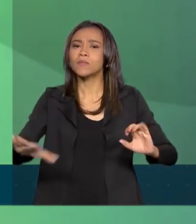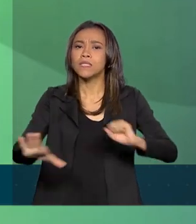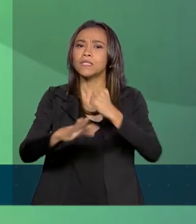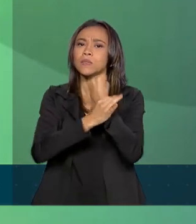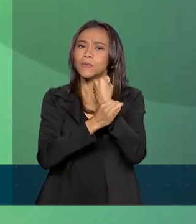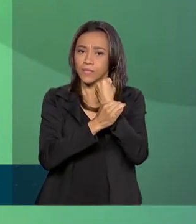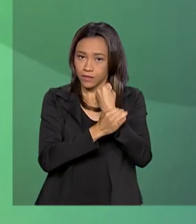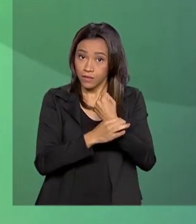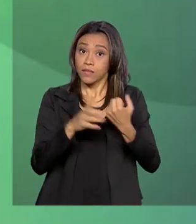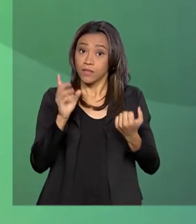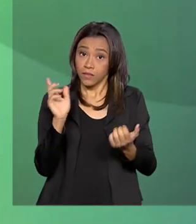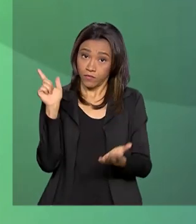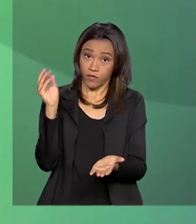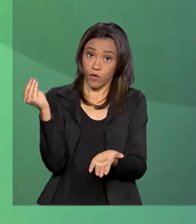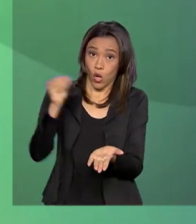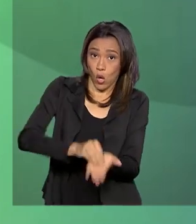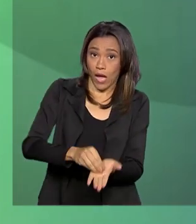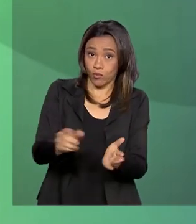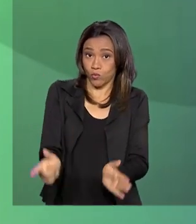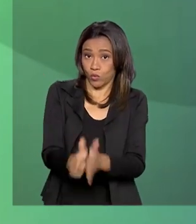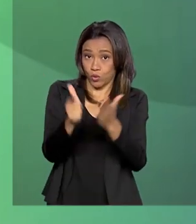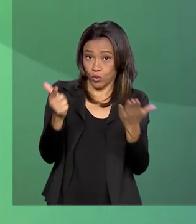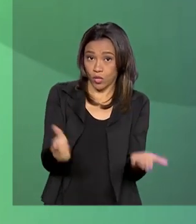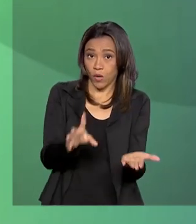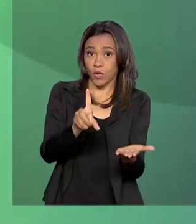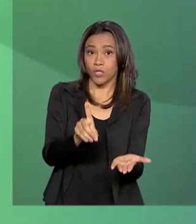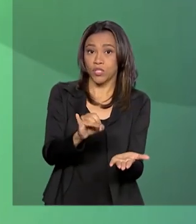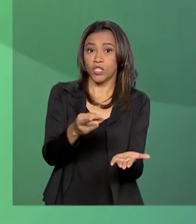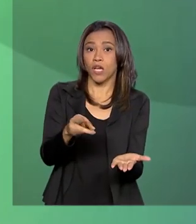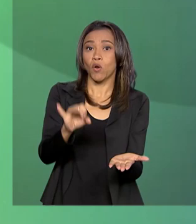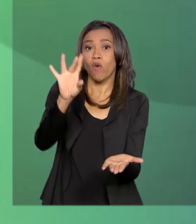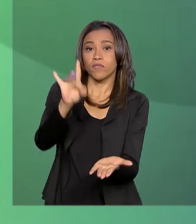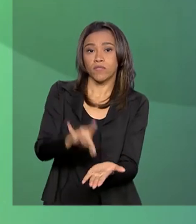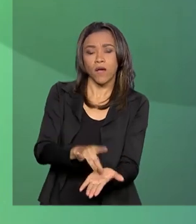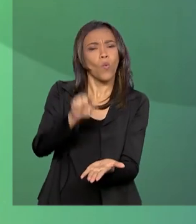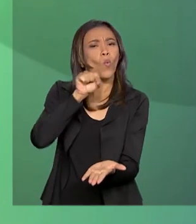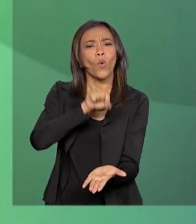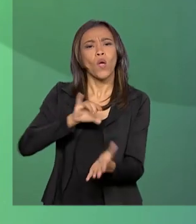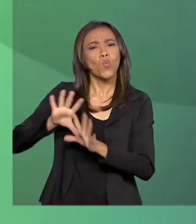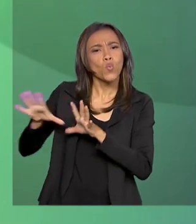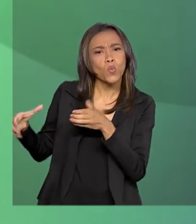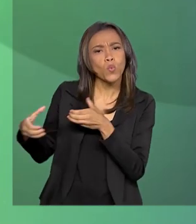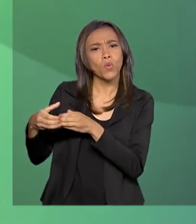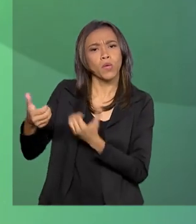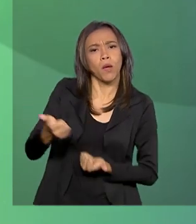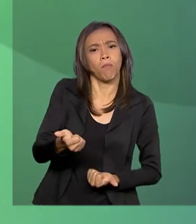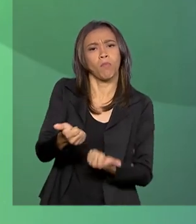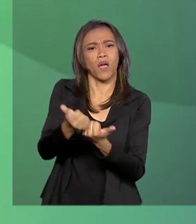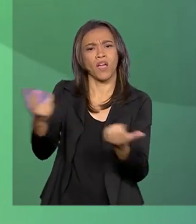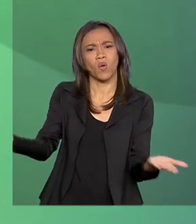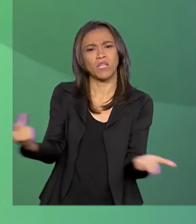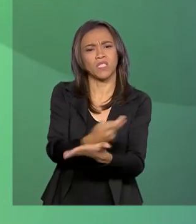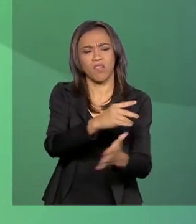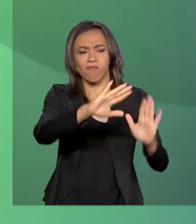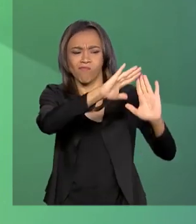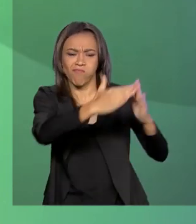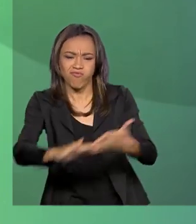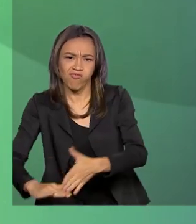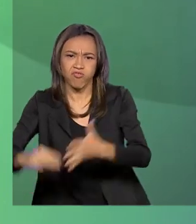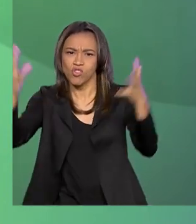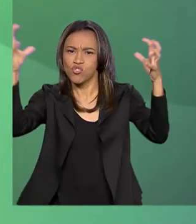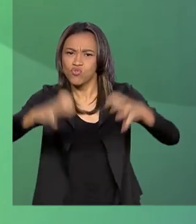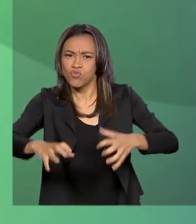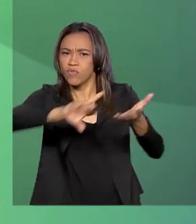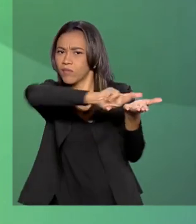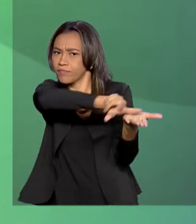publicada no Diário Oficial da União de hoje, cria o Grupo para Resposta a Desastres, composto por integrantes da Força